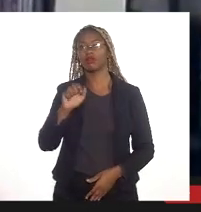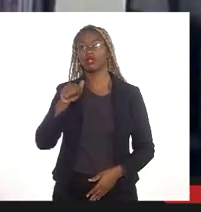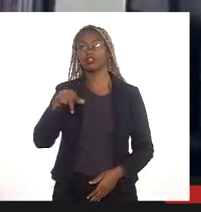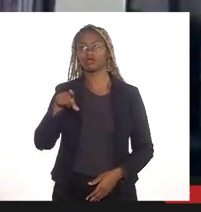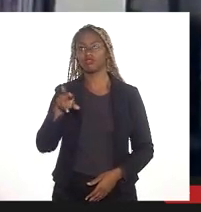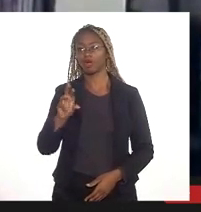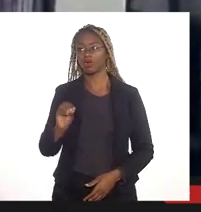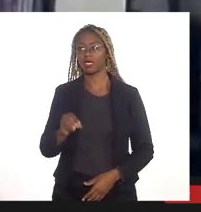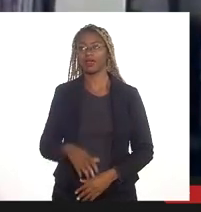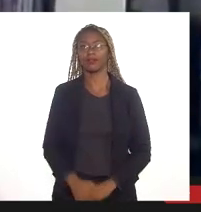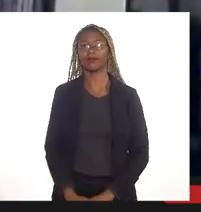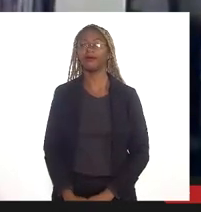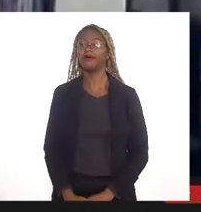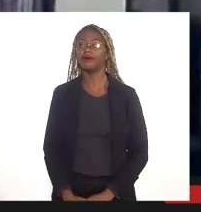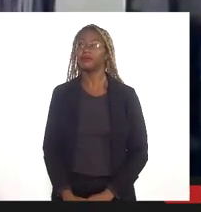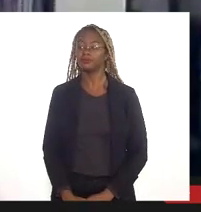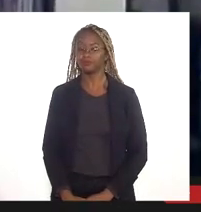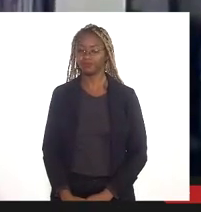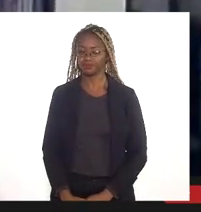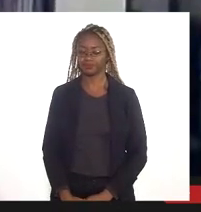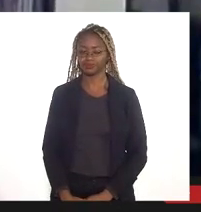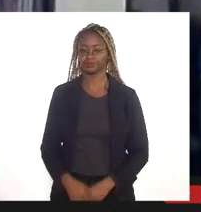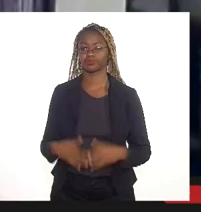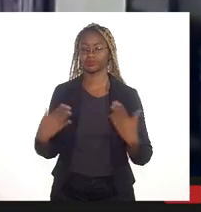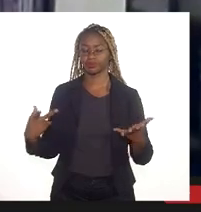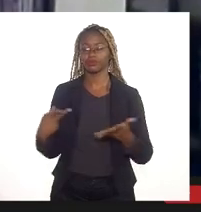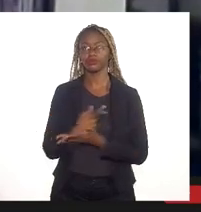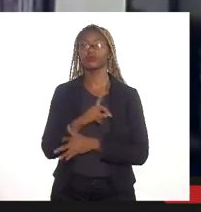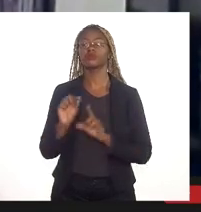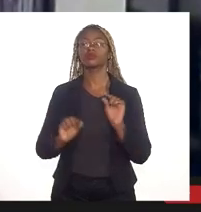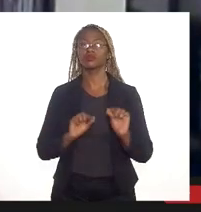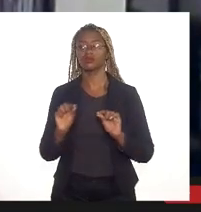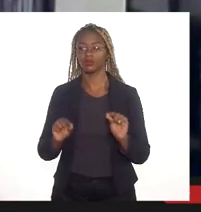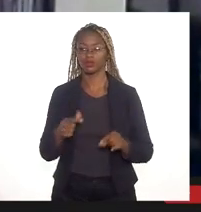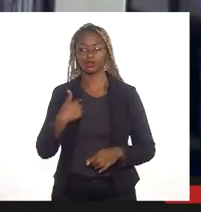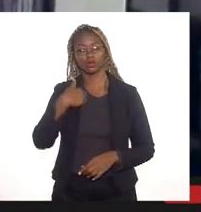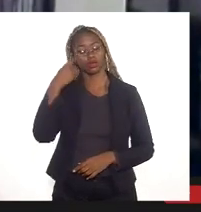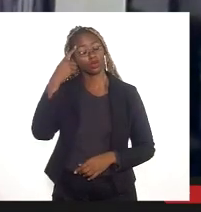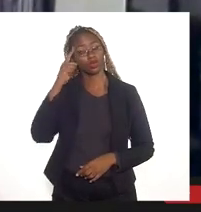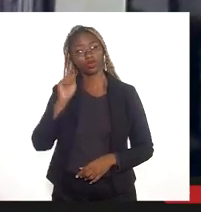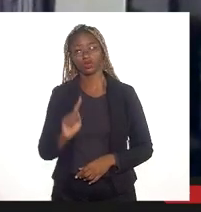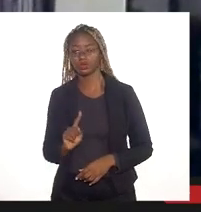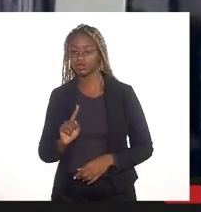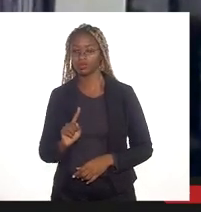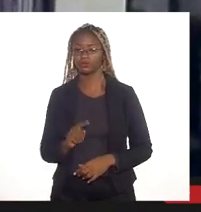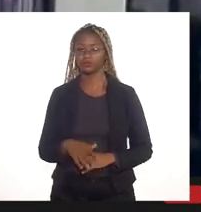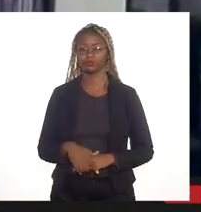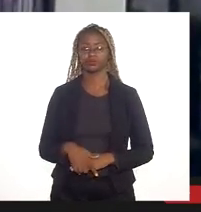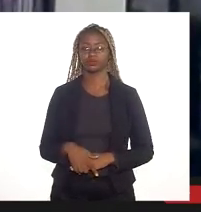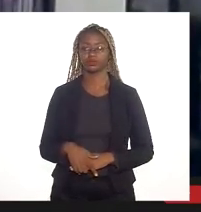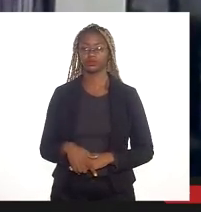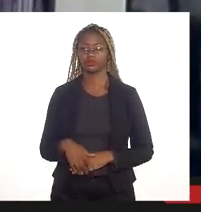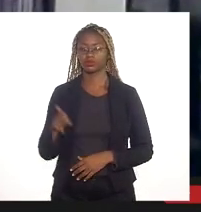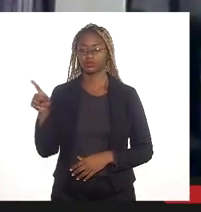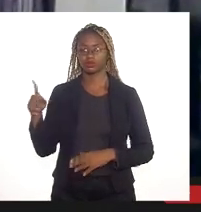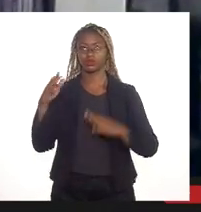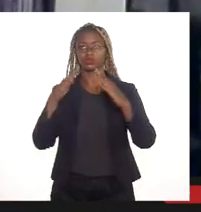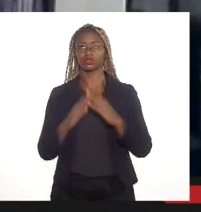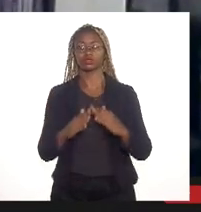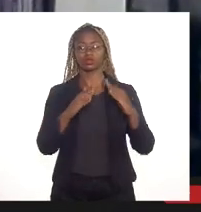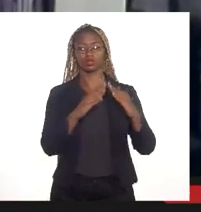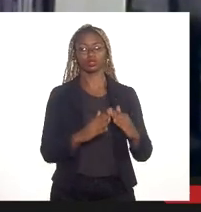Eu vou me prender. O que acontece é o seguinte, eu não sei. A questão das ocupações